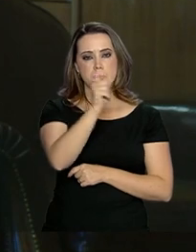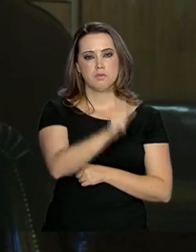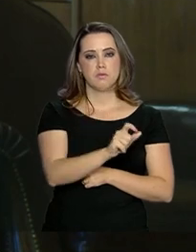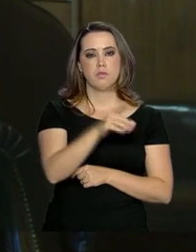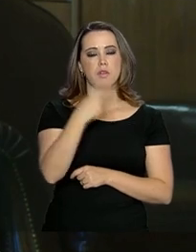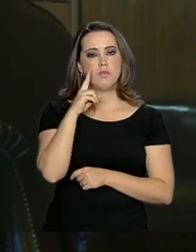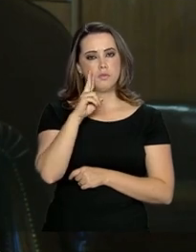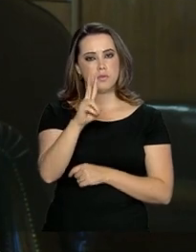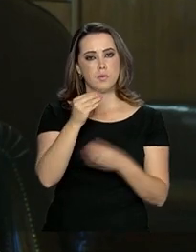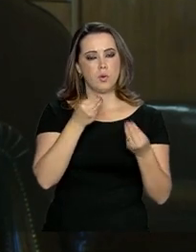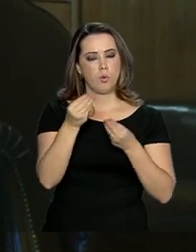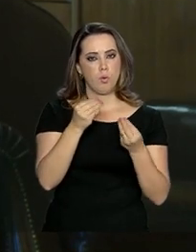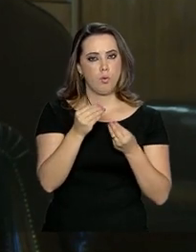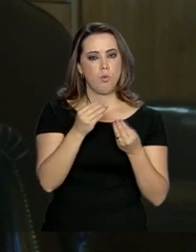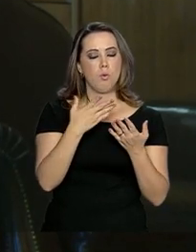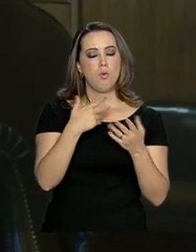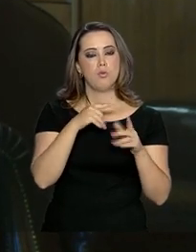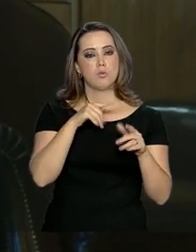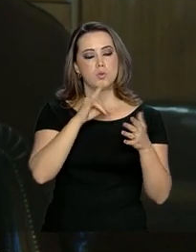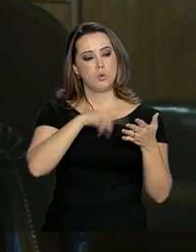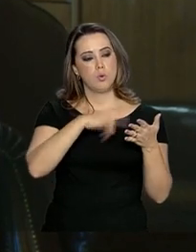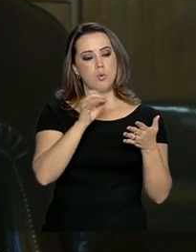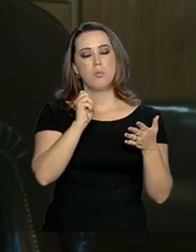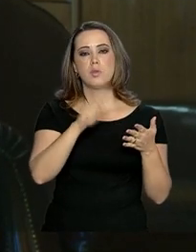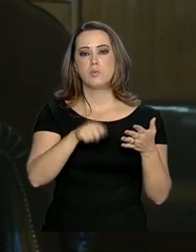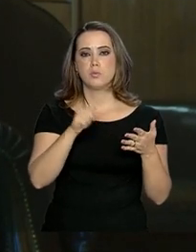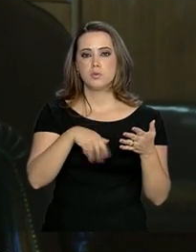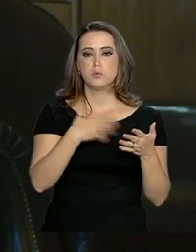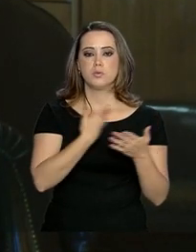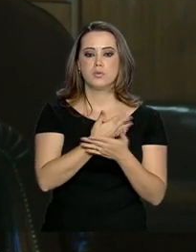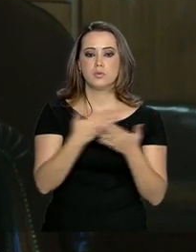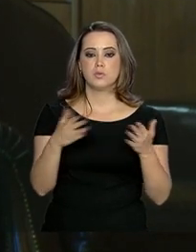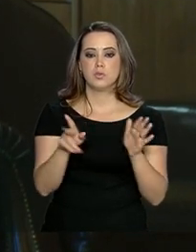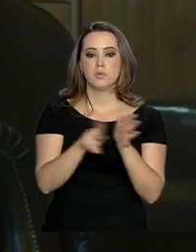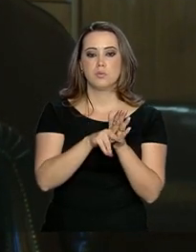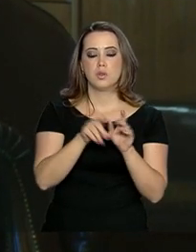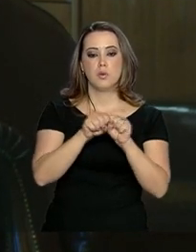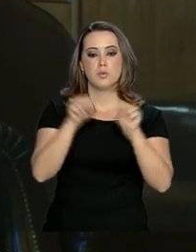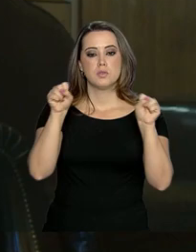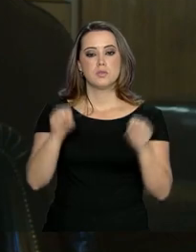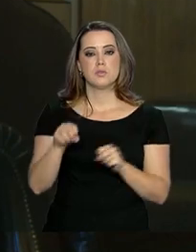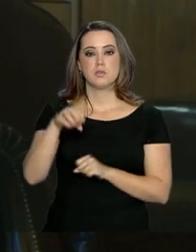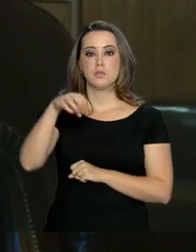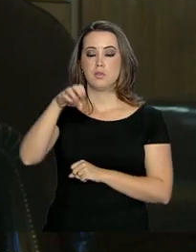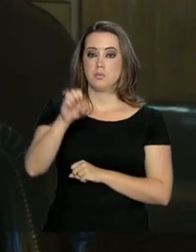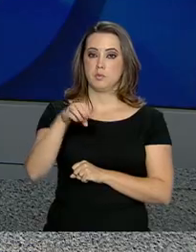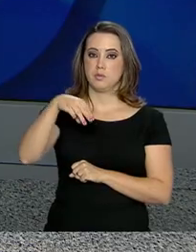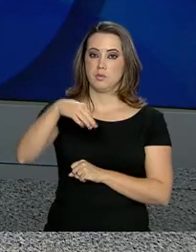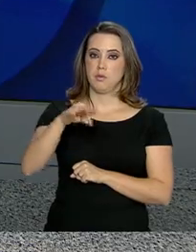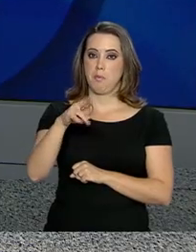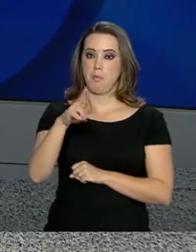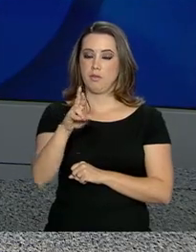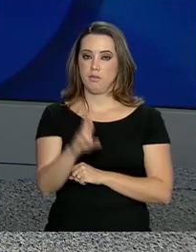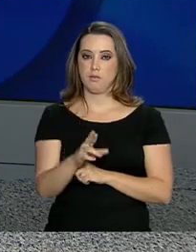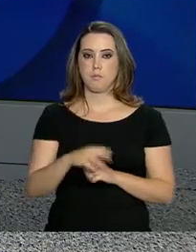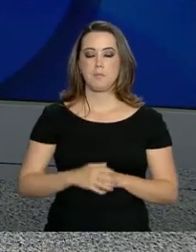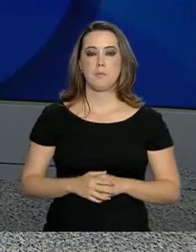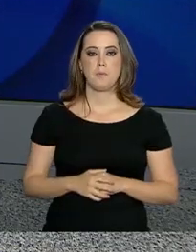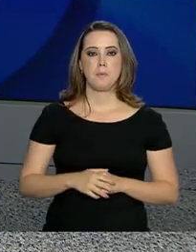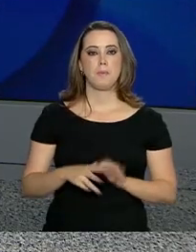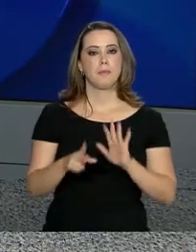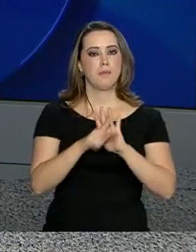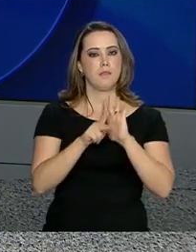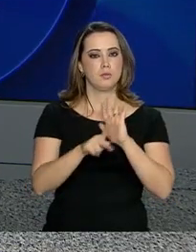consolidação dessa documentação é o sistema das EMATES em cada estado da federação. A medida